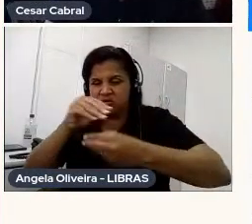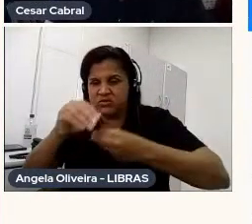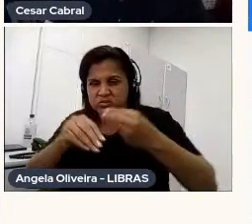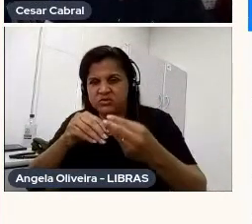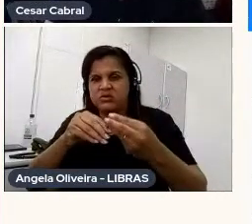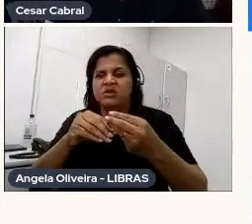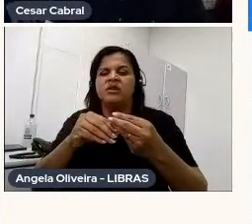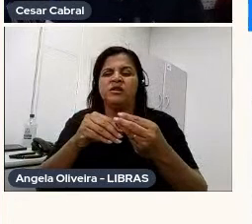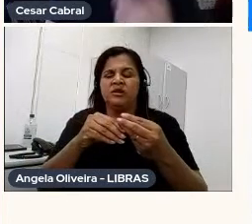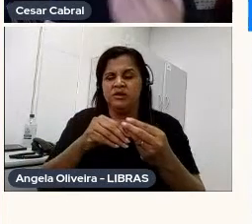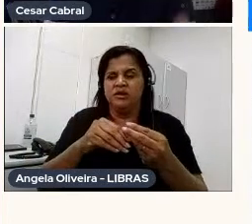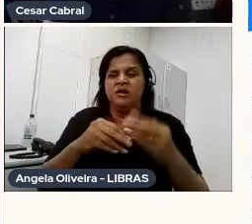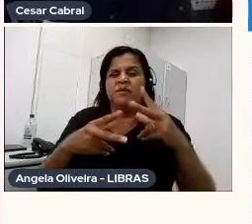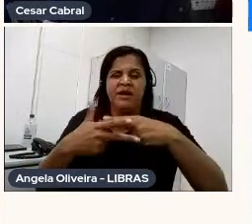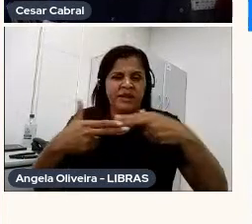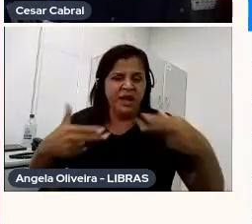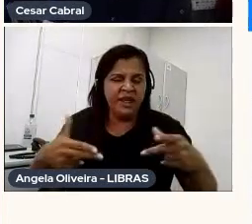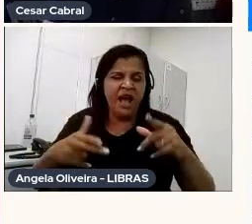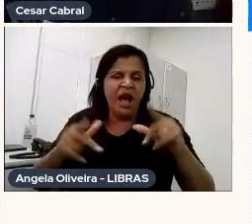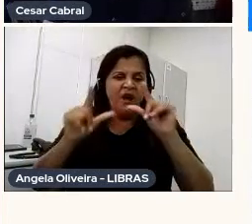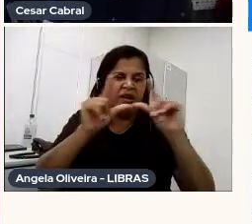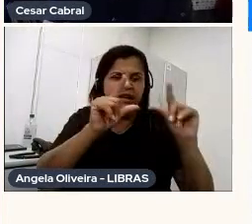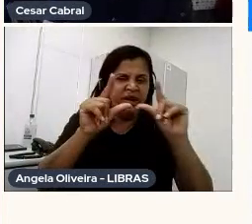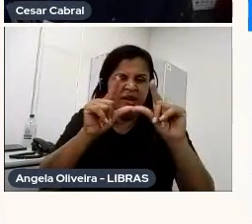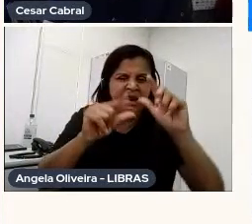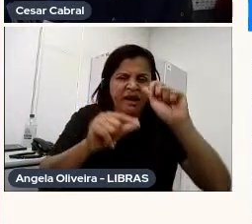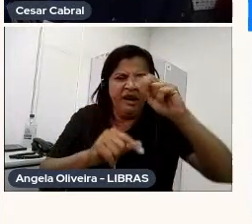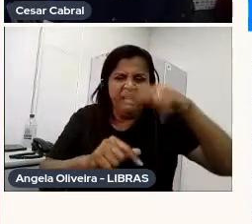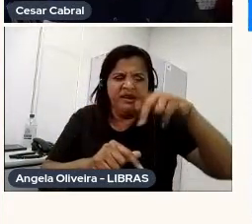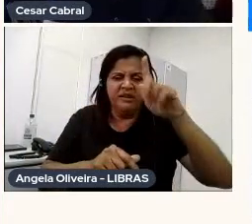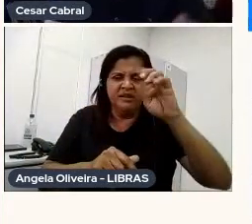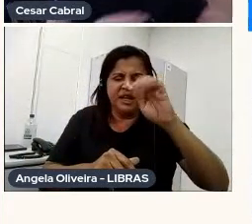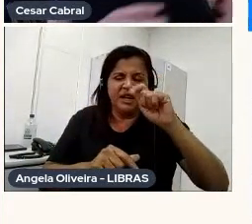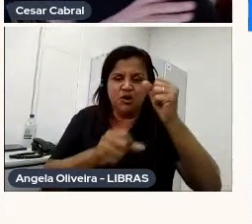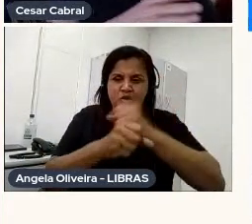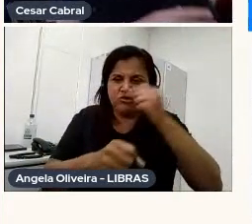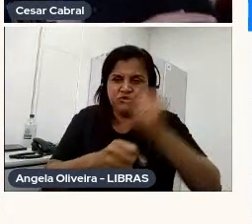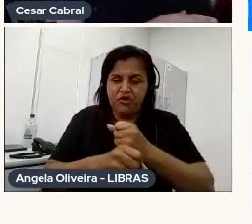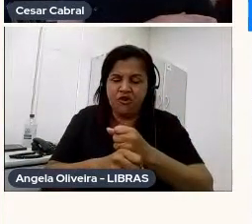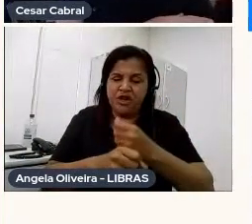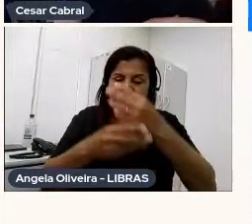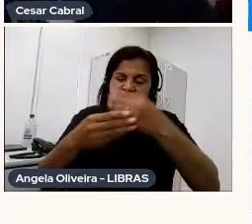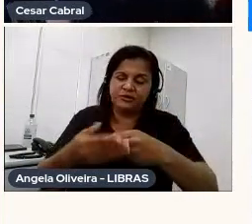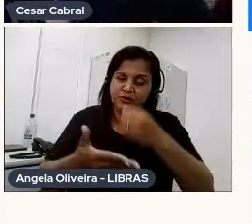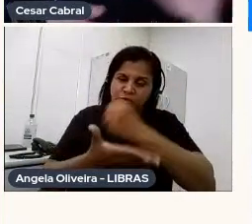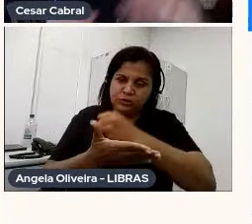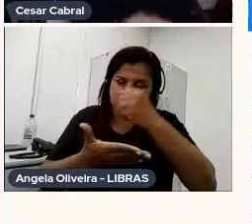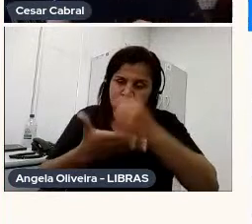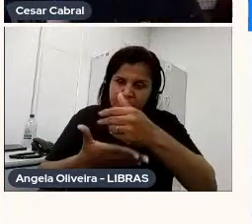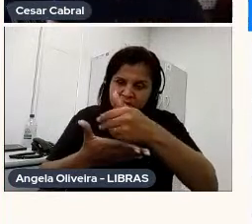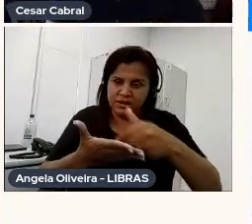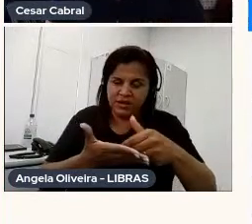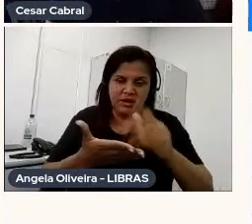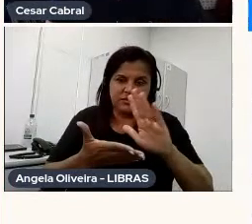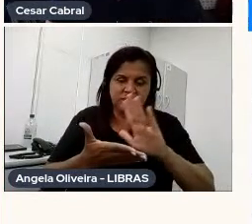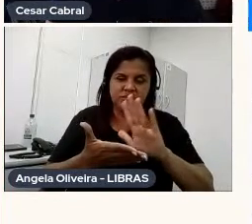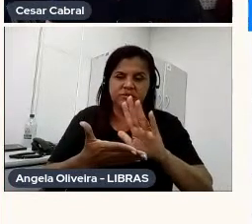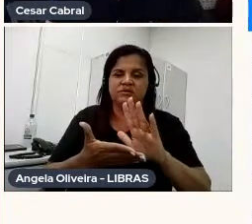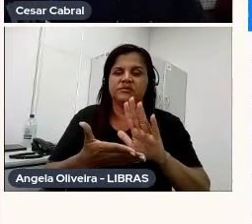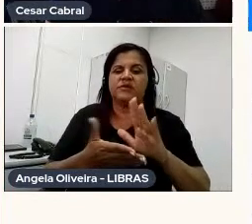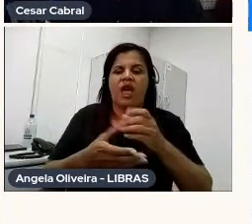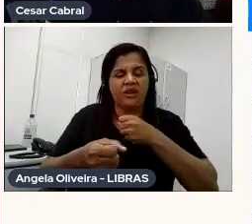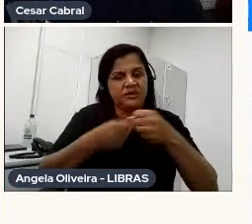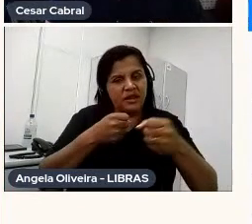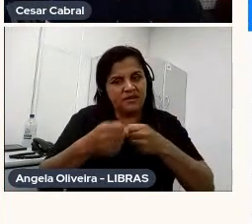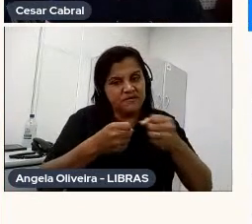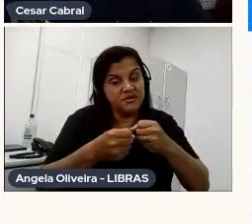material de quadrinho do Angeli, constrói essa situação documental, quer dizer, o documentário não está só nas entrevistas, mas na própria animação ficcional,